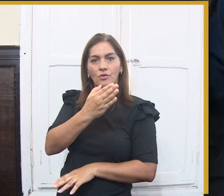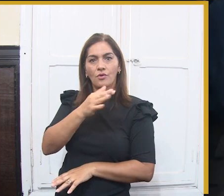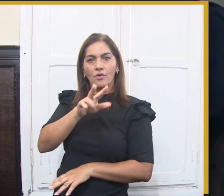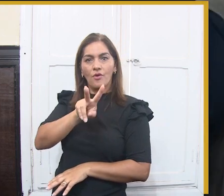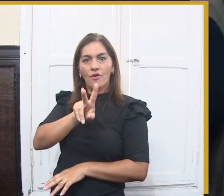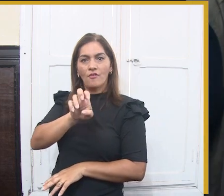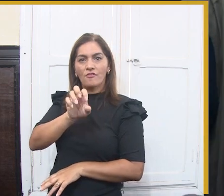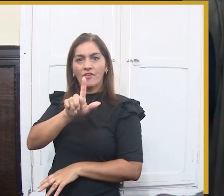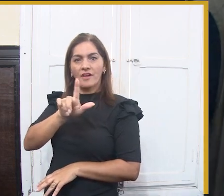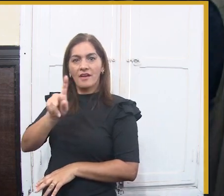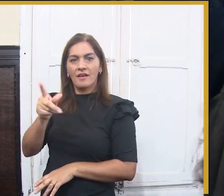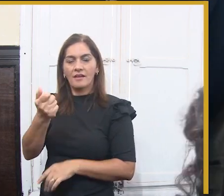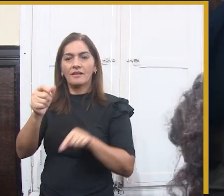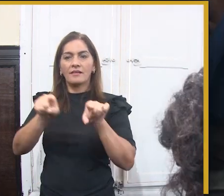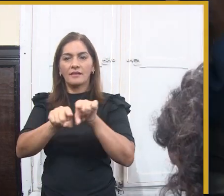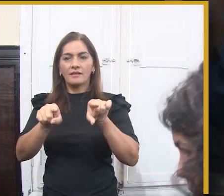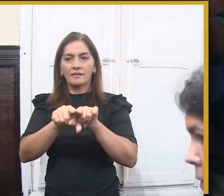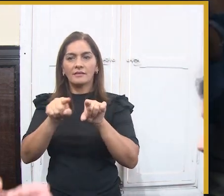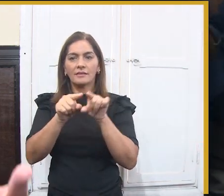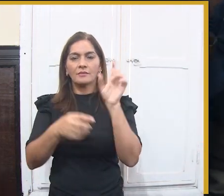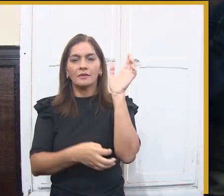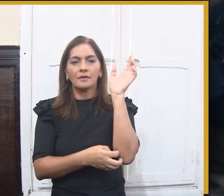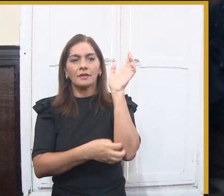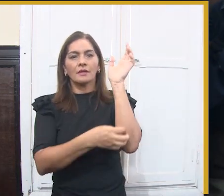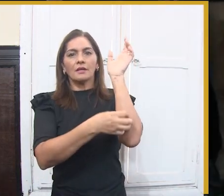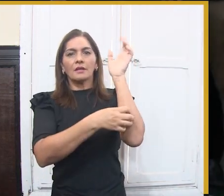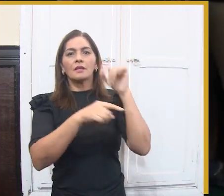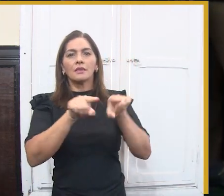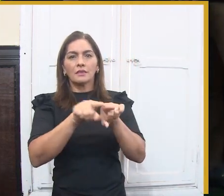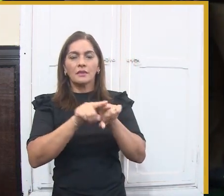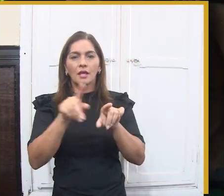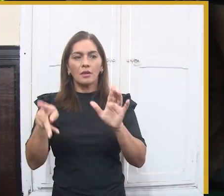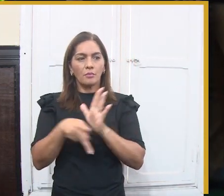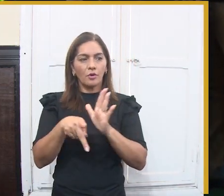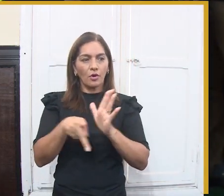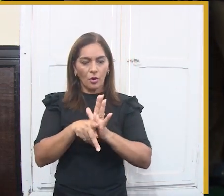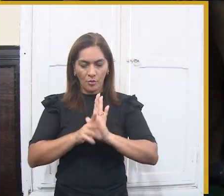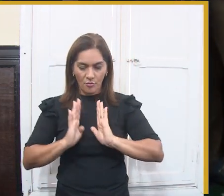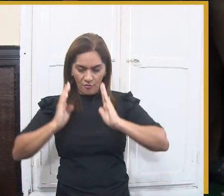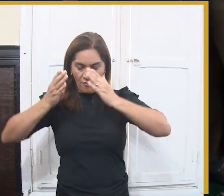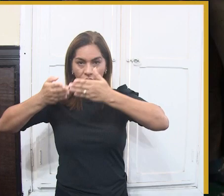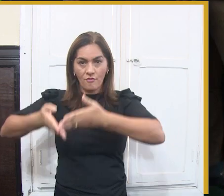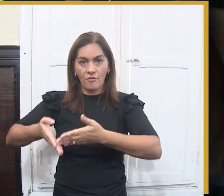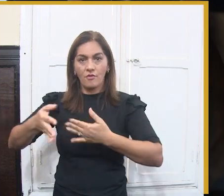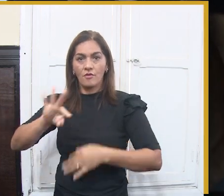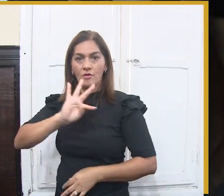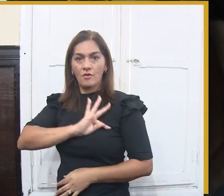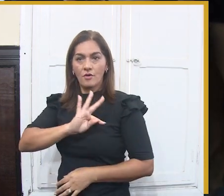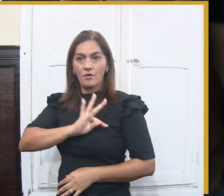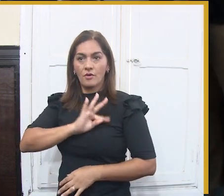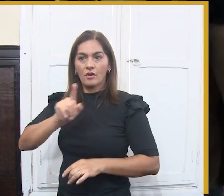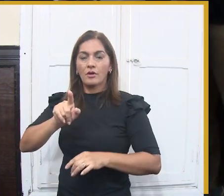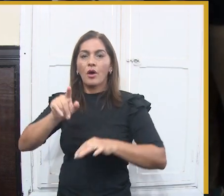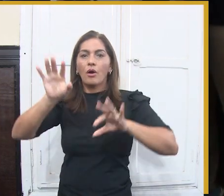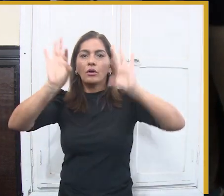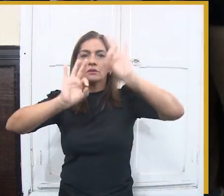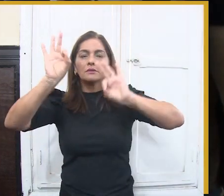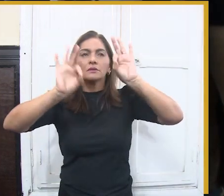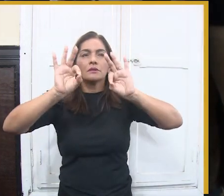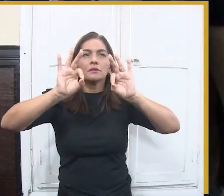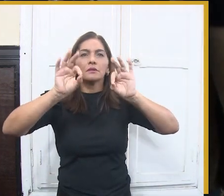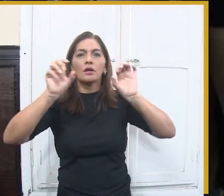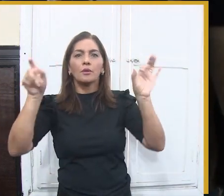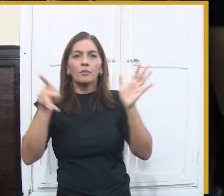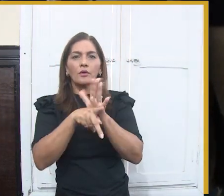Aqui também a estrutura do próprio quadrilhodromo, como eu estava dizendo, os galpões da estação velha e ali o